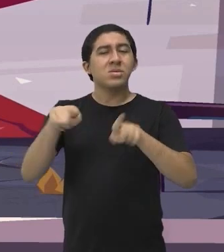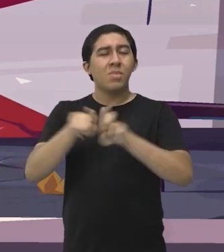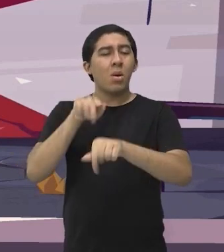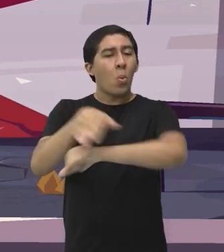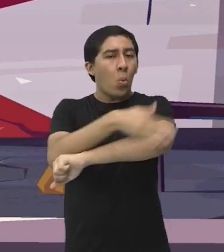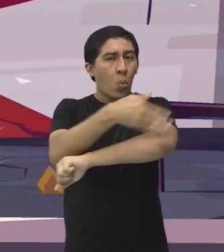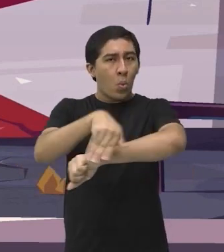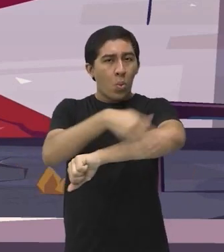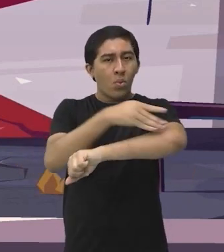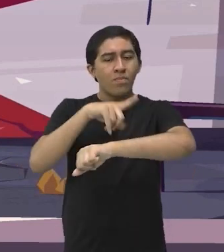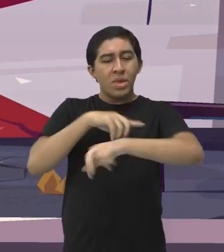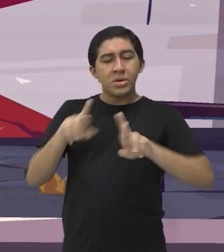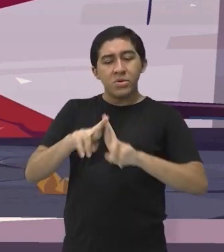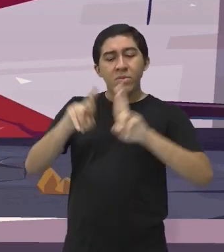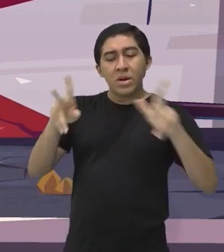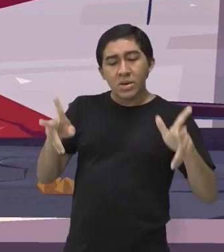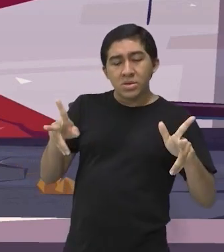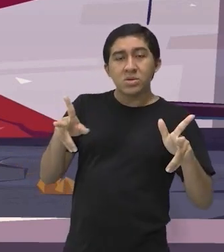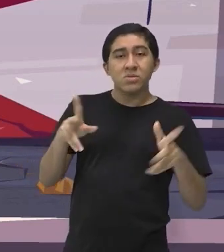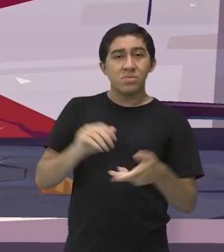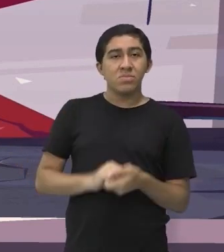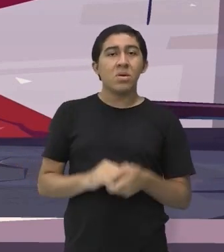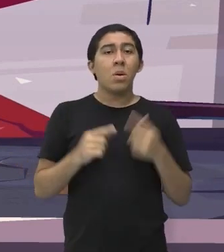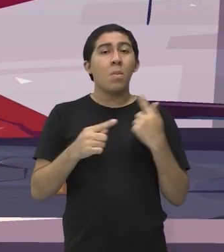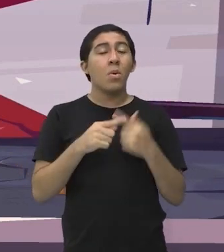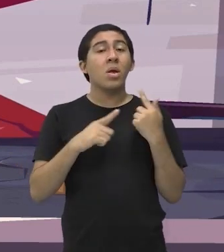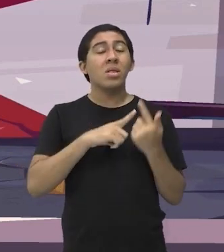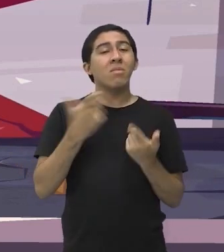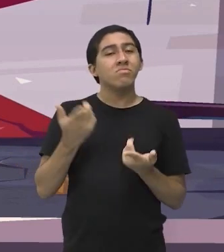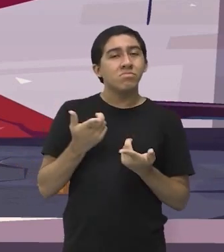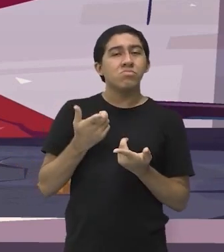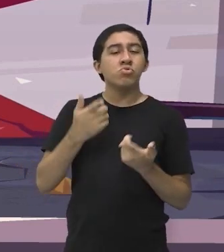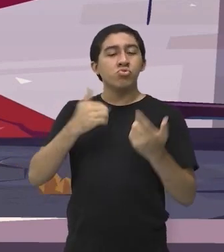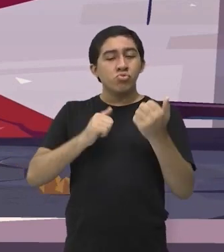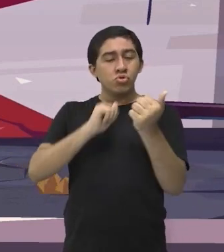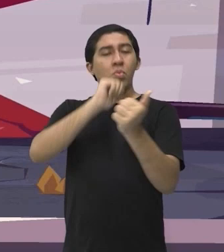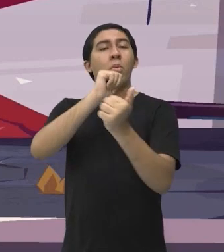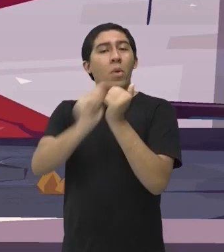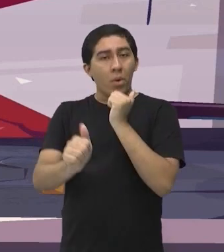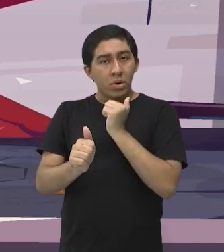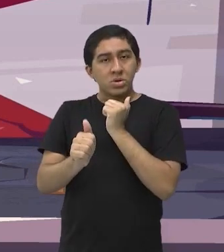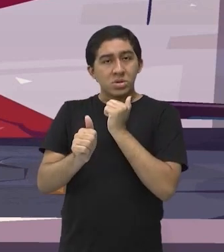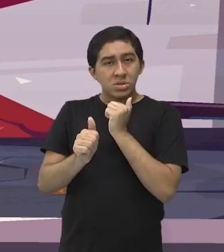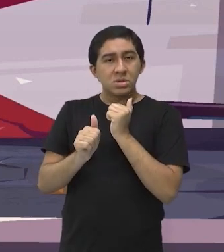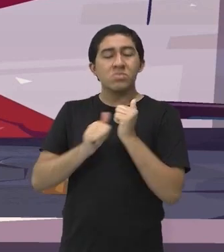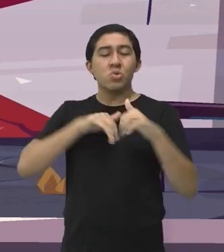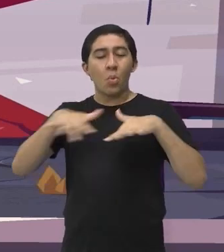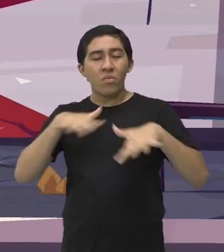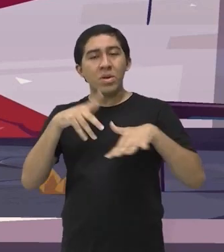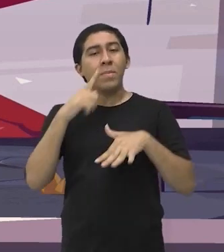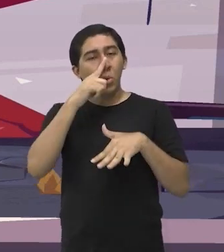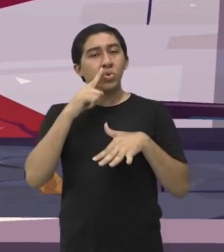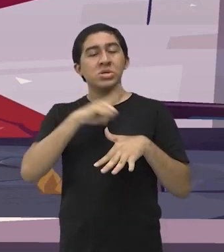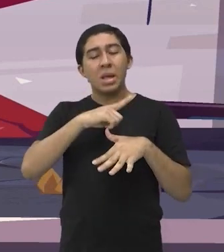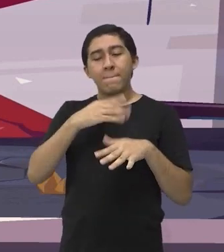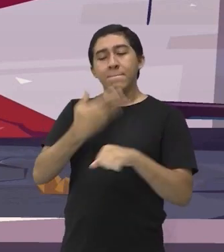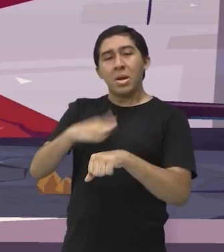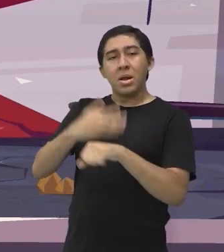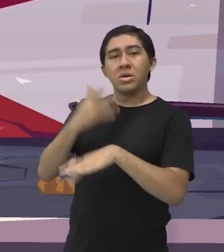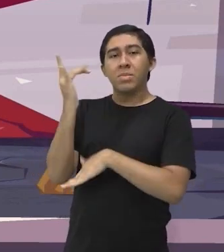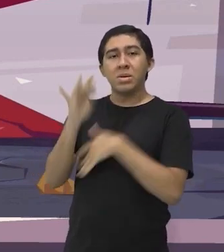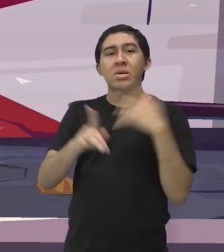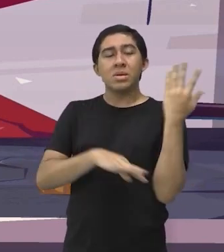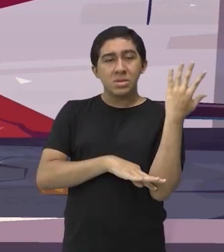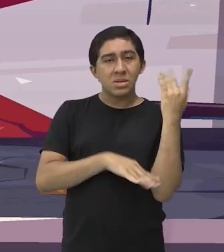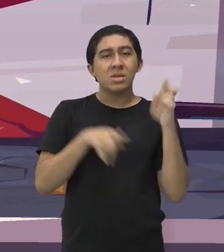E a gente faz essa diferenciação do meio urbano, porque os esportes de aventura, a gente divide ele nos praticados na natureza, e aí a gente vai ter